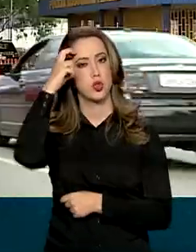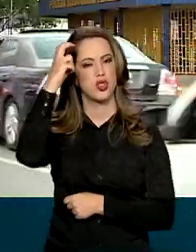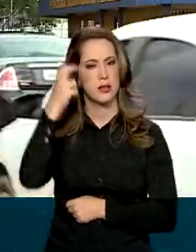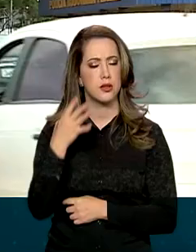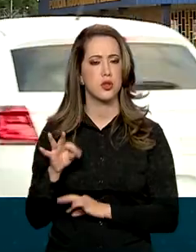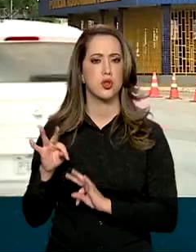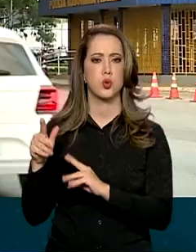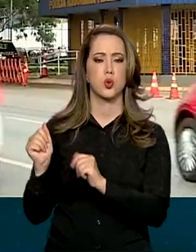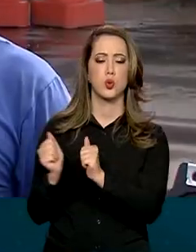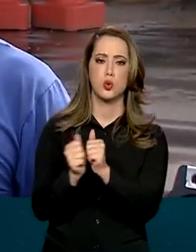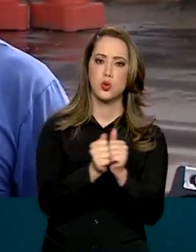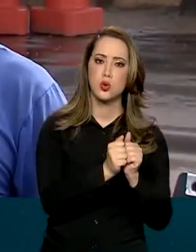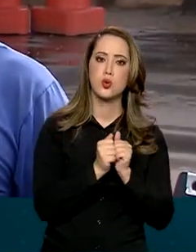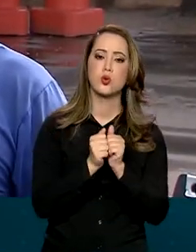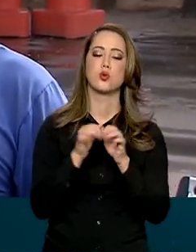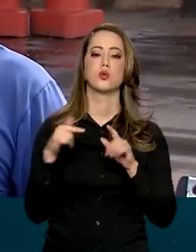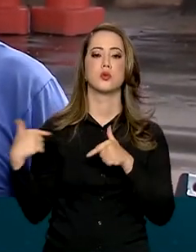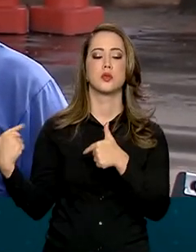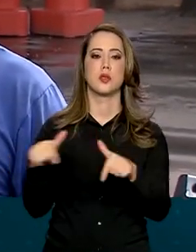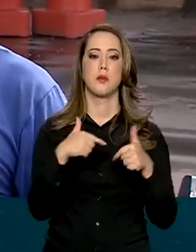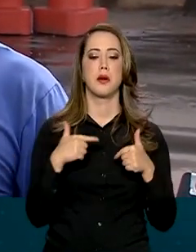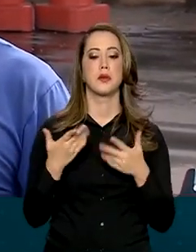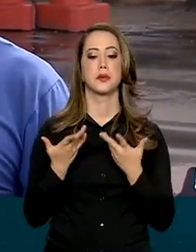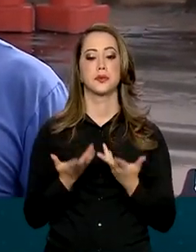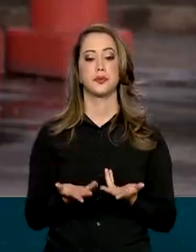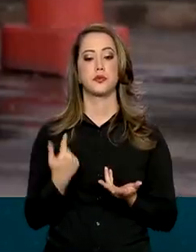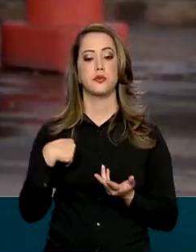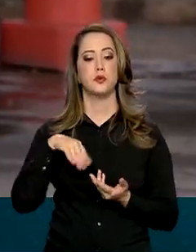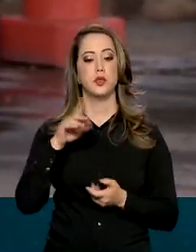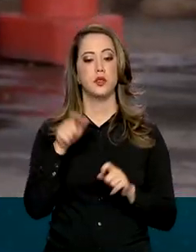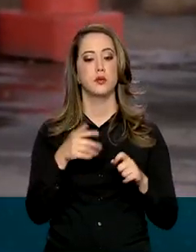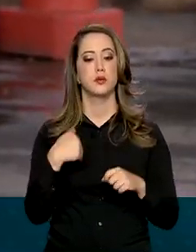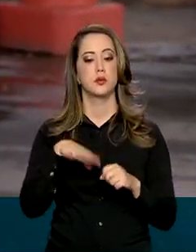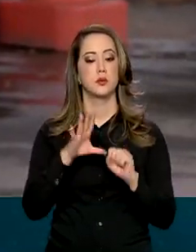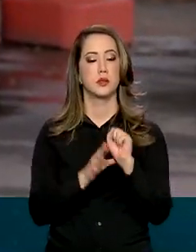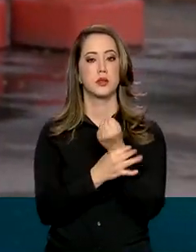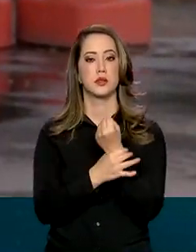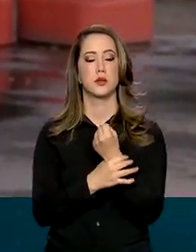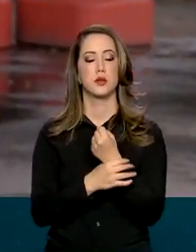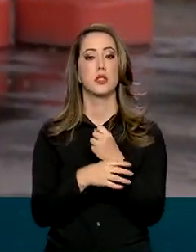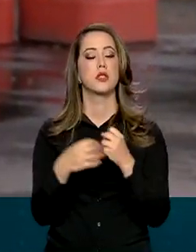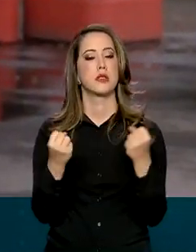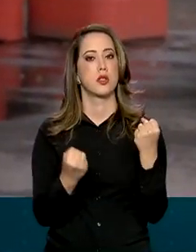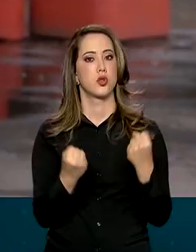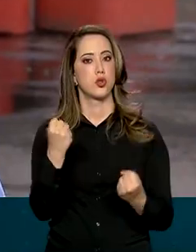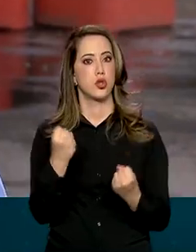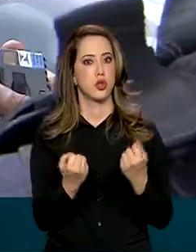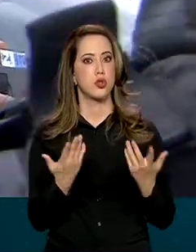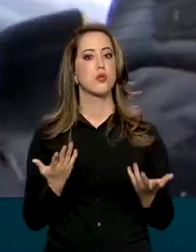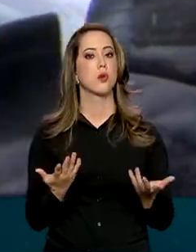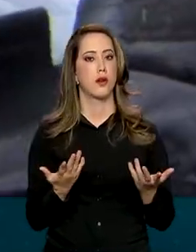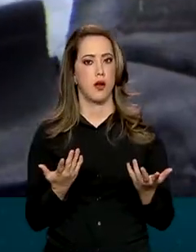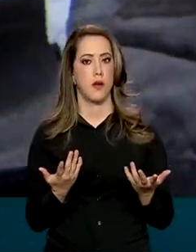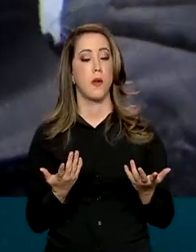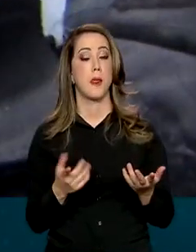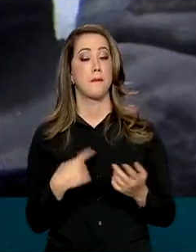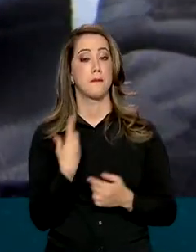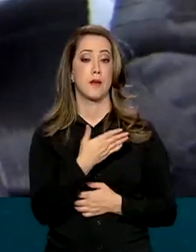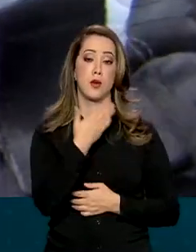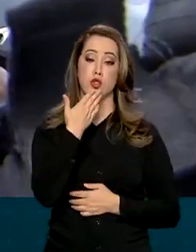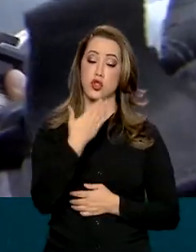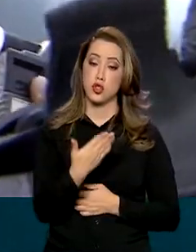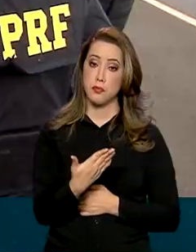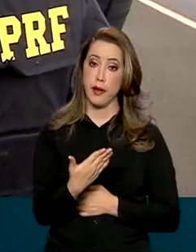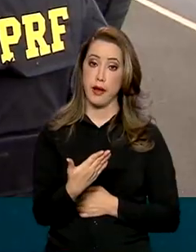e pra fazer com que as pessoas tenham mais segurança no seu trânsito. A gente pede, né, que dentro das